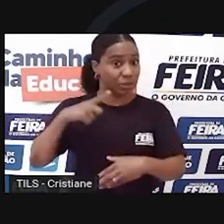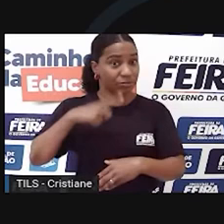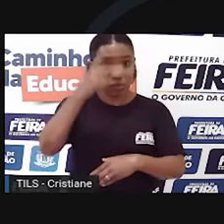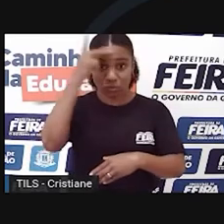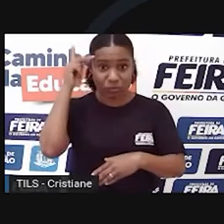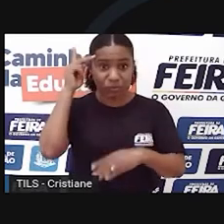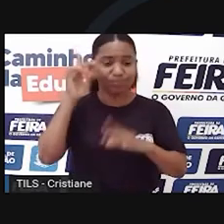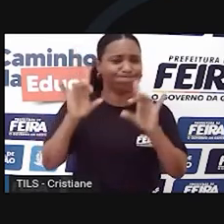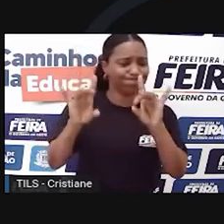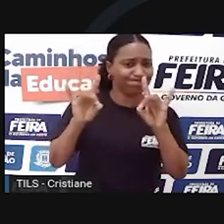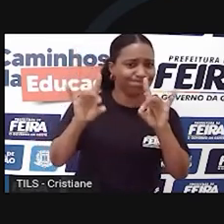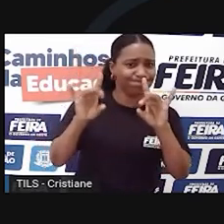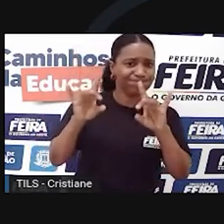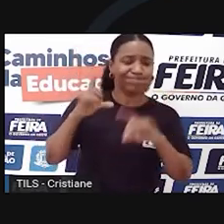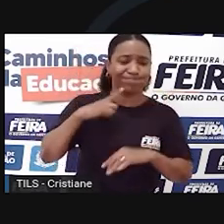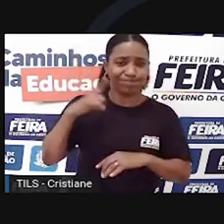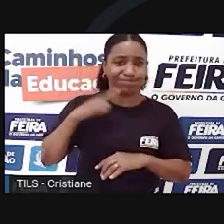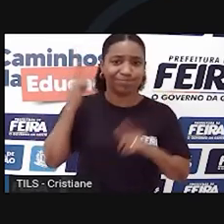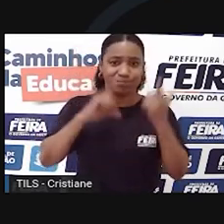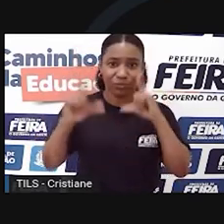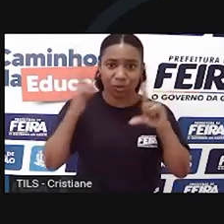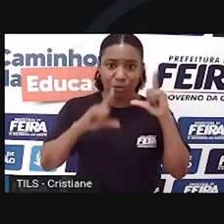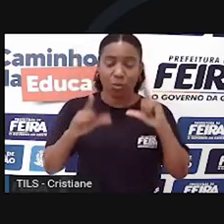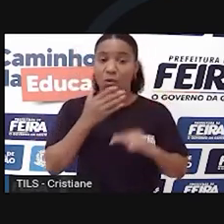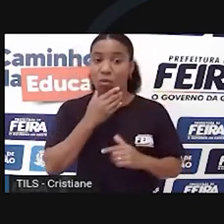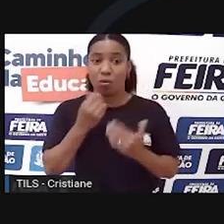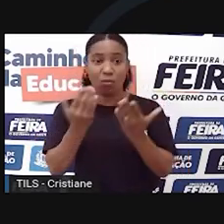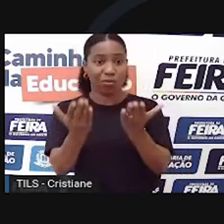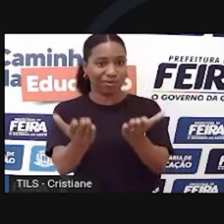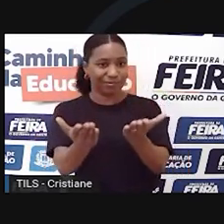israelense Yuval Noah Harari, em seu livro Sapiens.